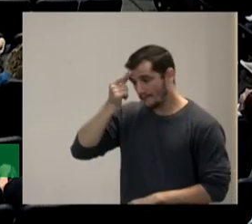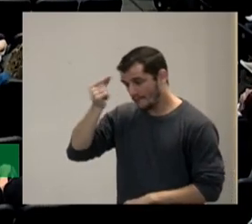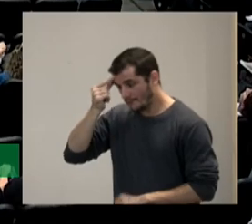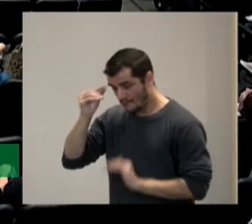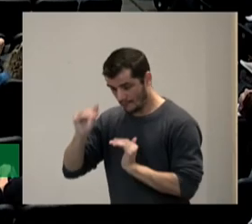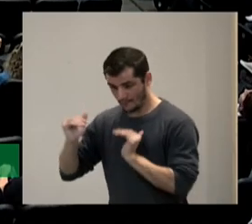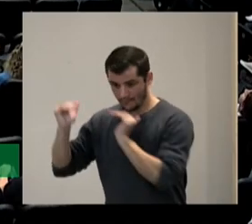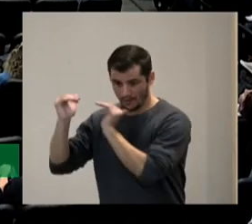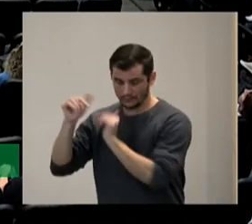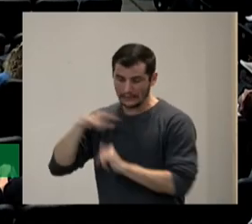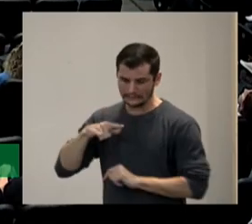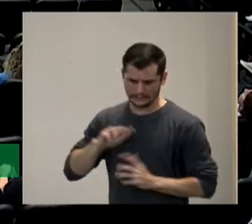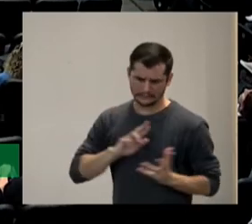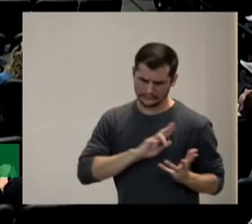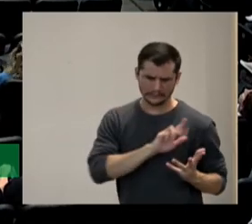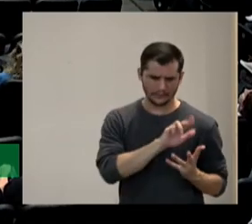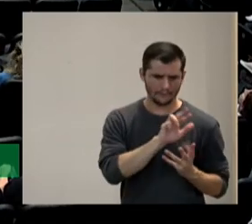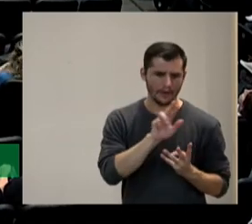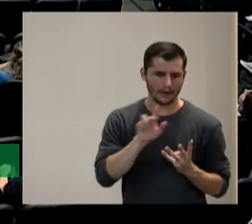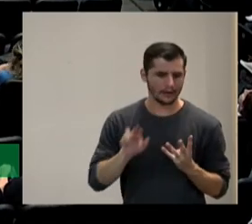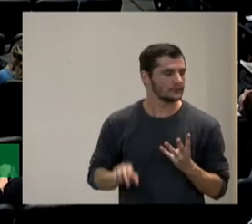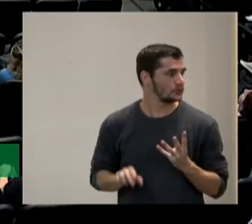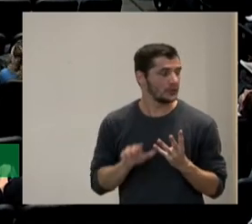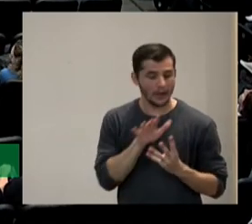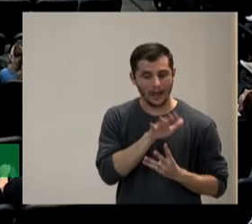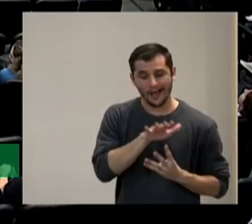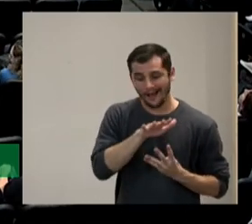supostamente valdria para todos os níveis com diferentes